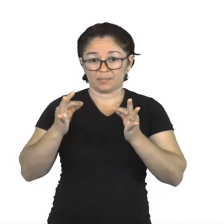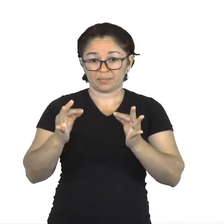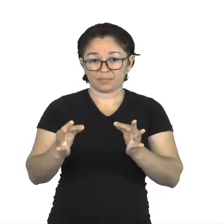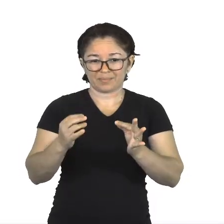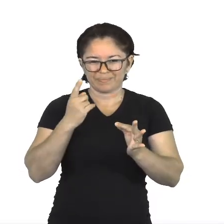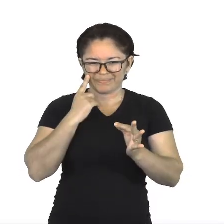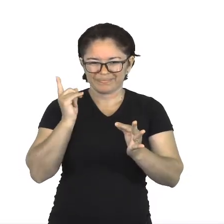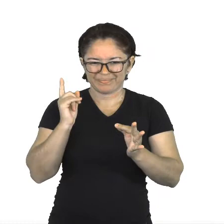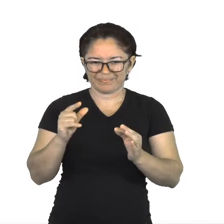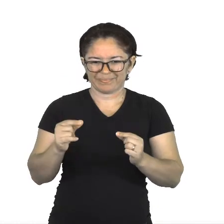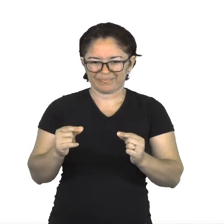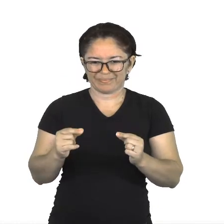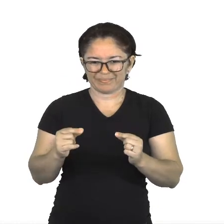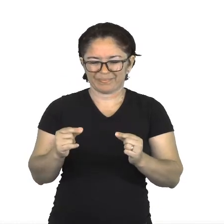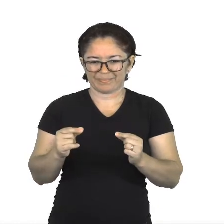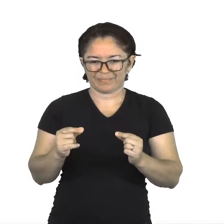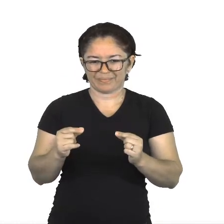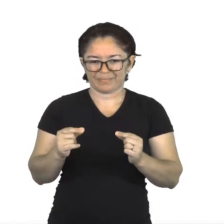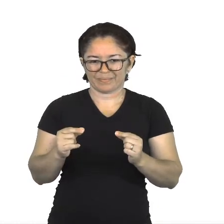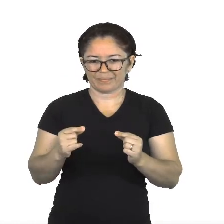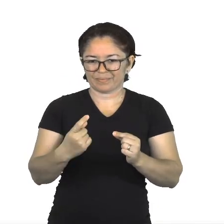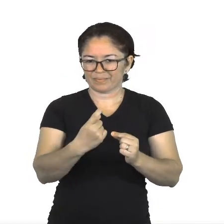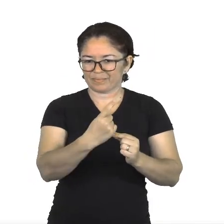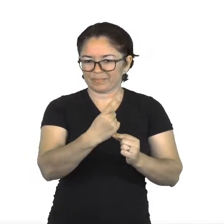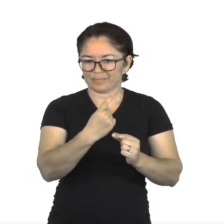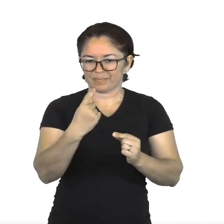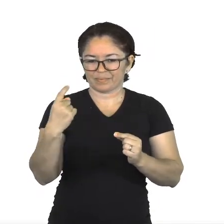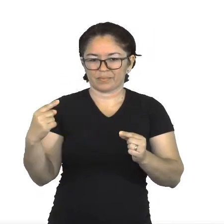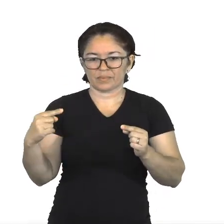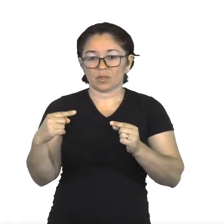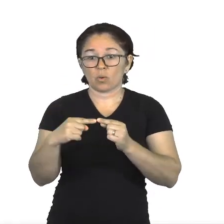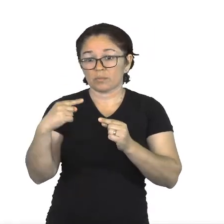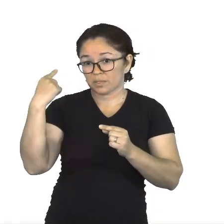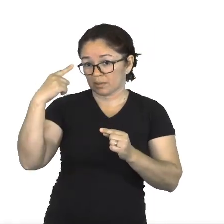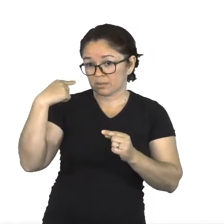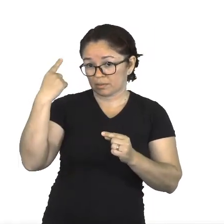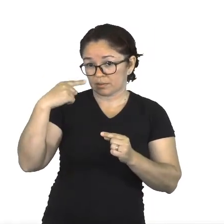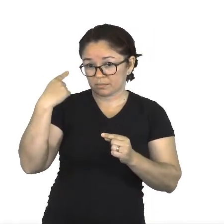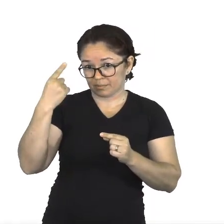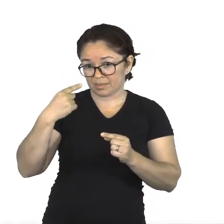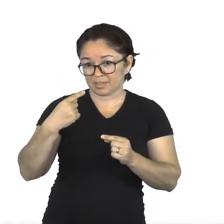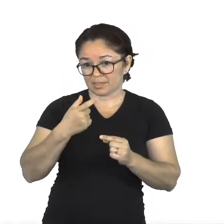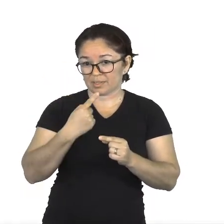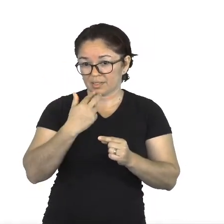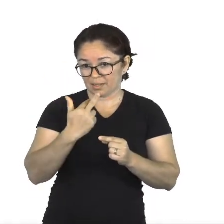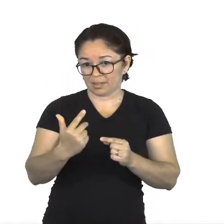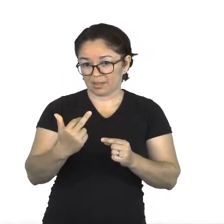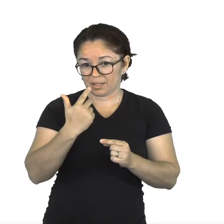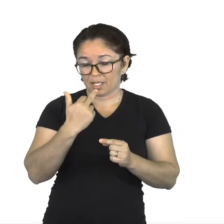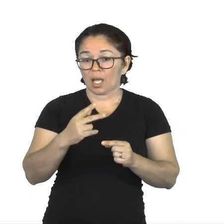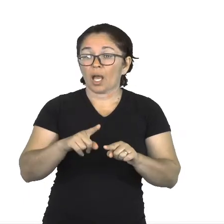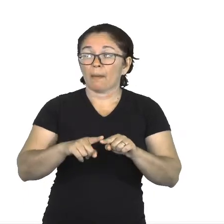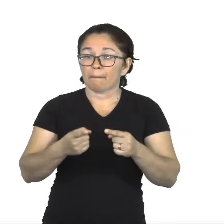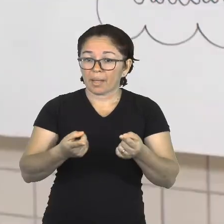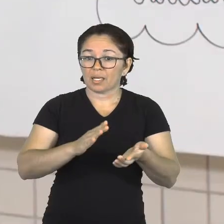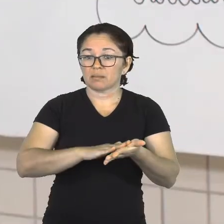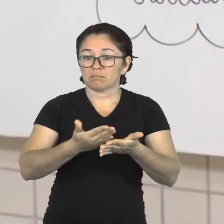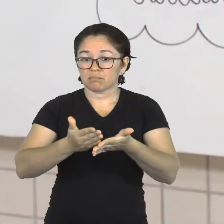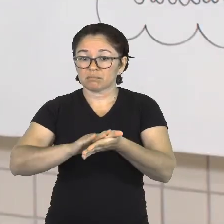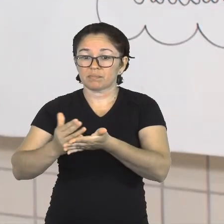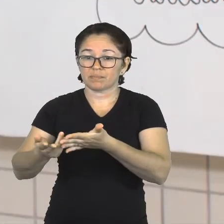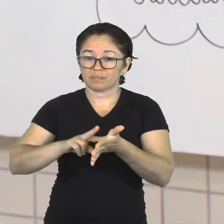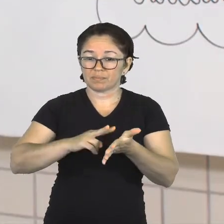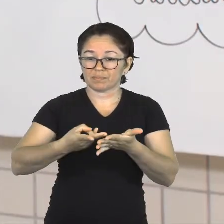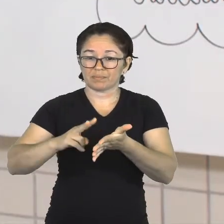que está na linguagem lá em espanhol. Ele foi traduzido em várias línguas, por isso que ele deu vários prêmios ao